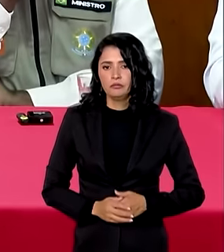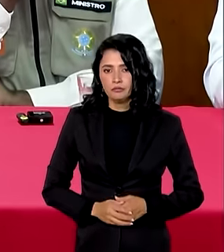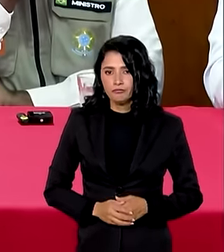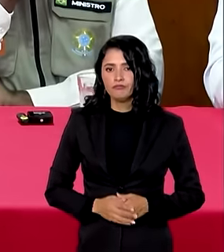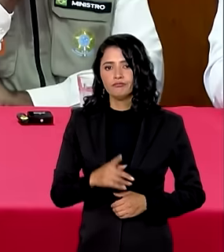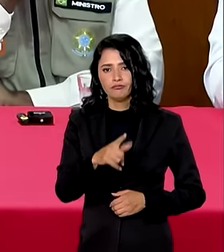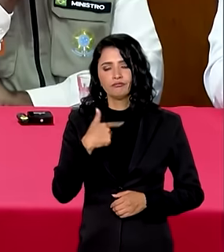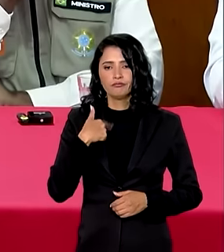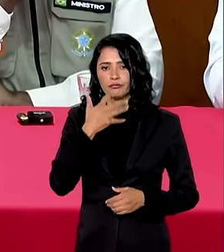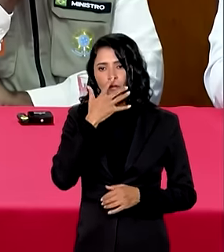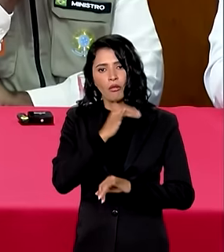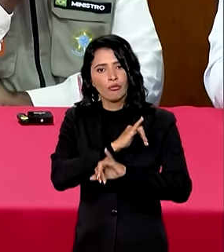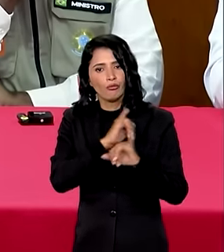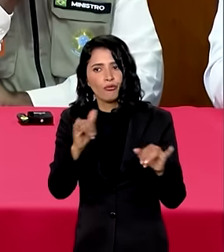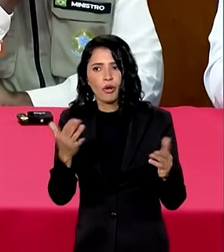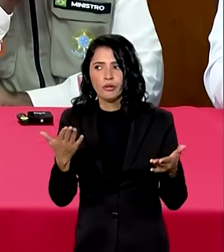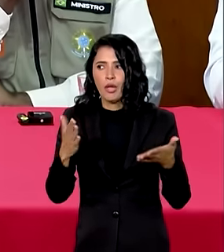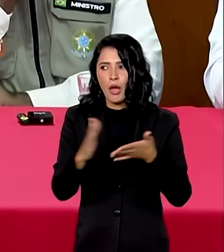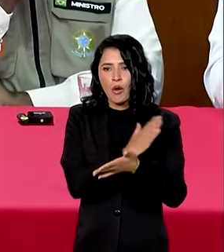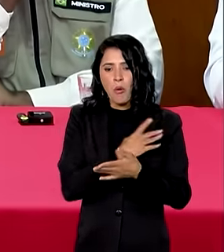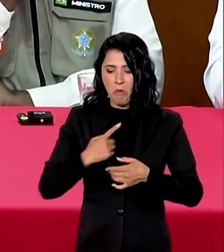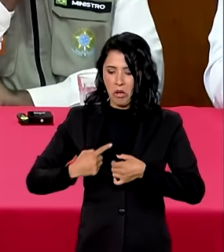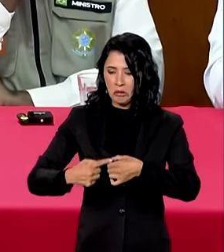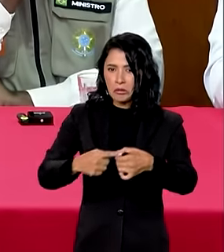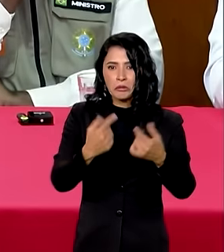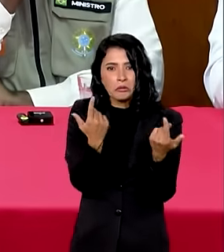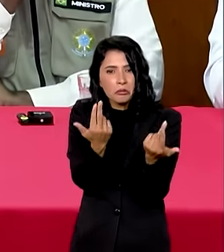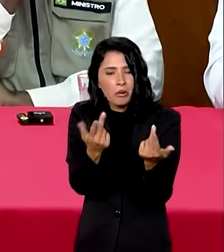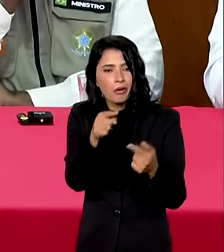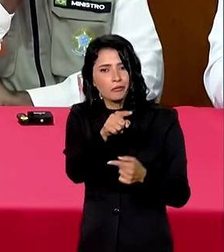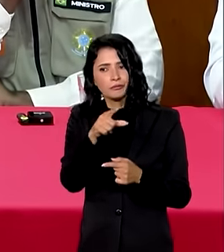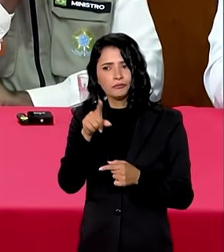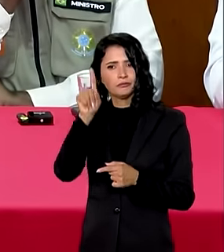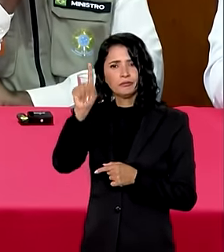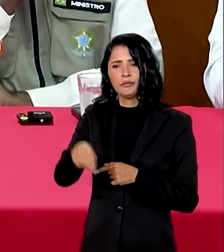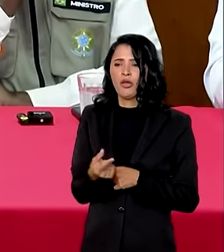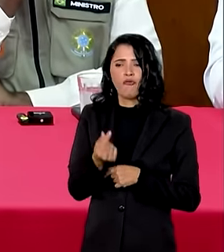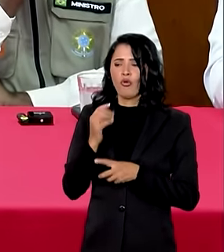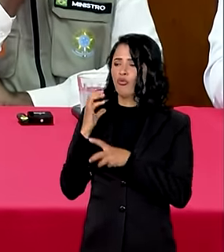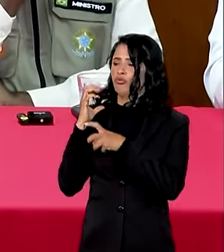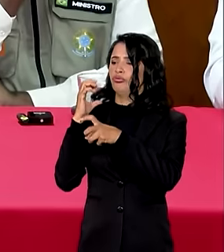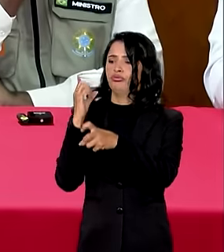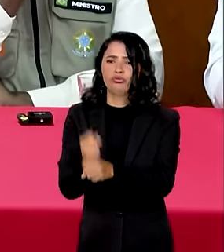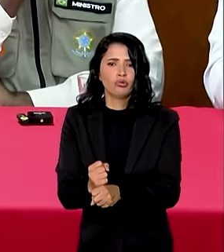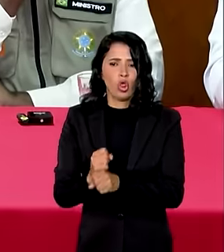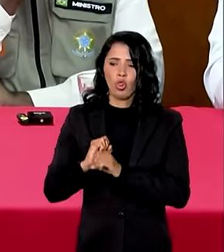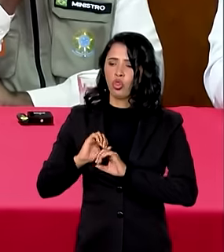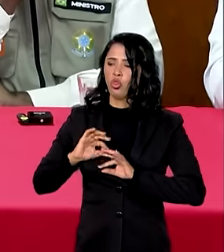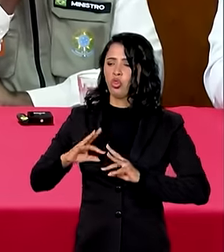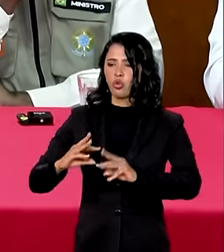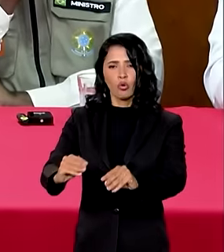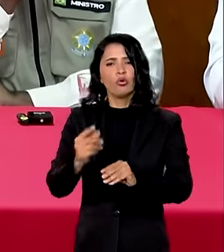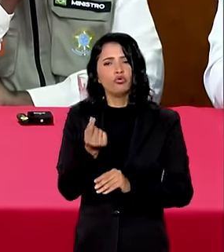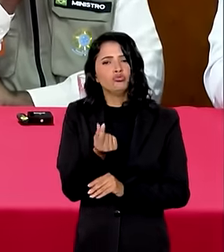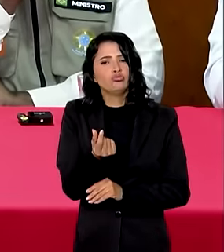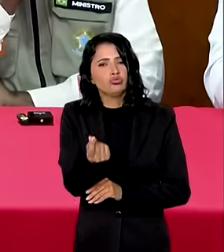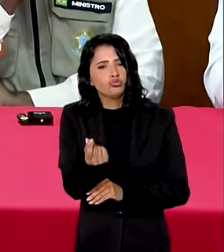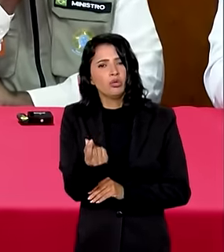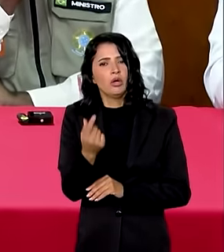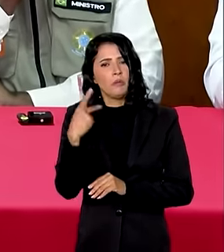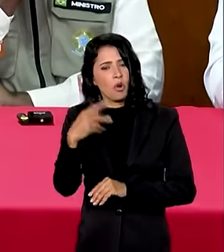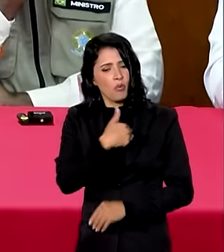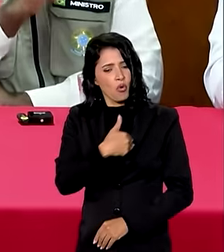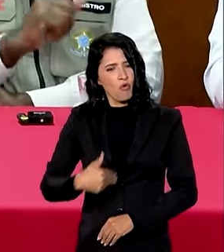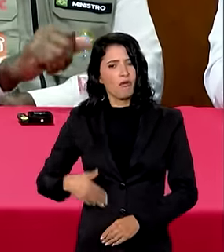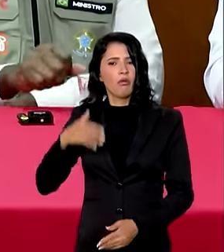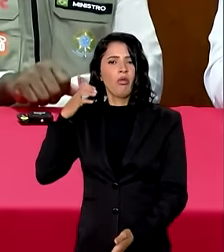acabou sendo divulgado hoje em alguma cidade como se esse fosse o valor total, como esse fosse o recurso que o